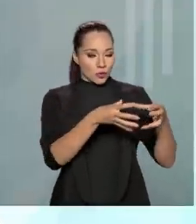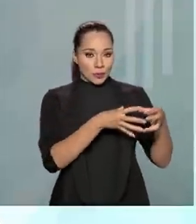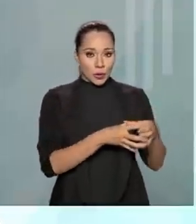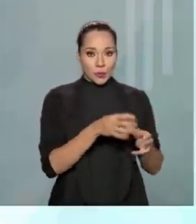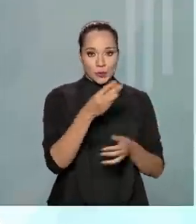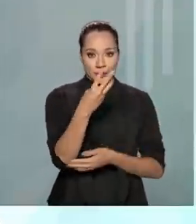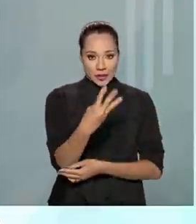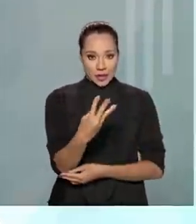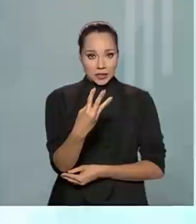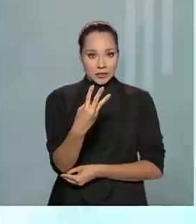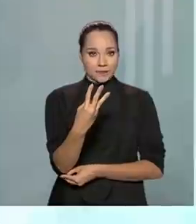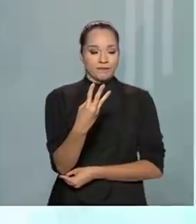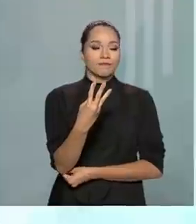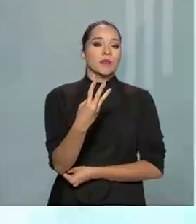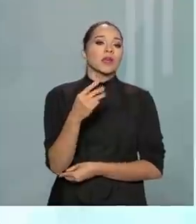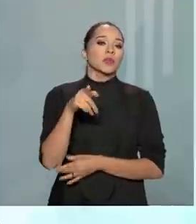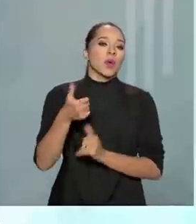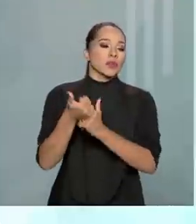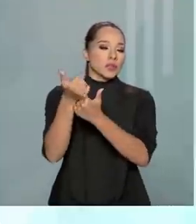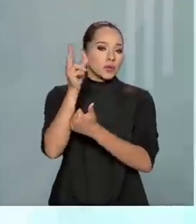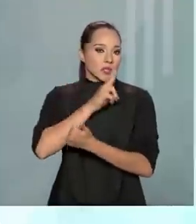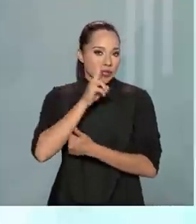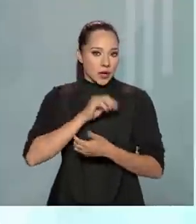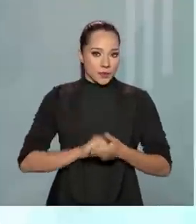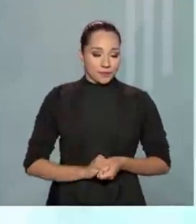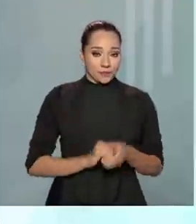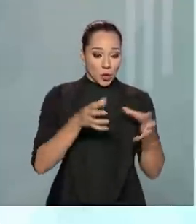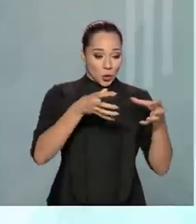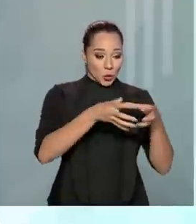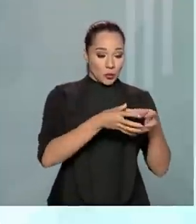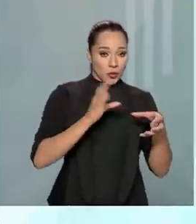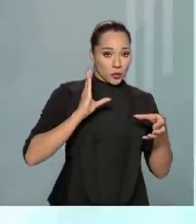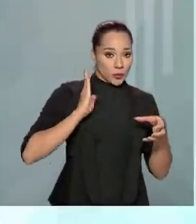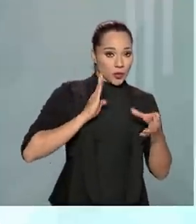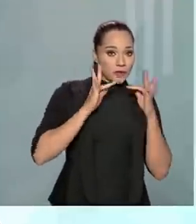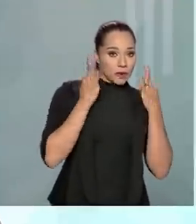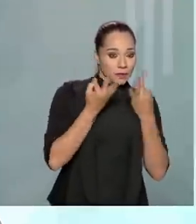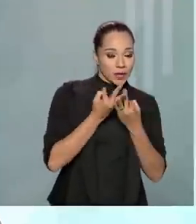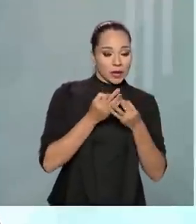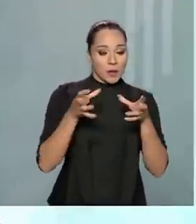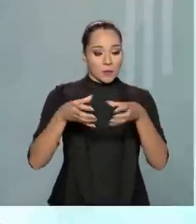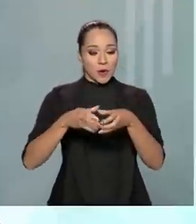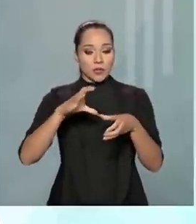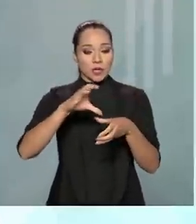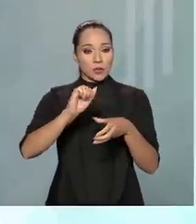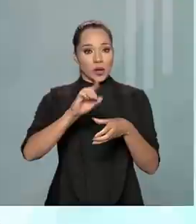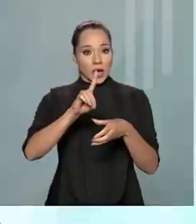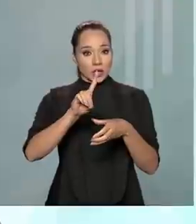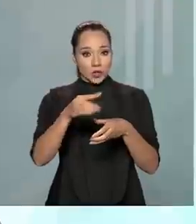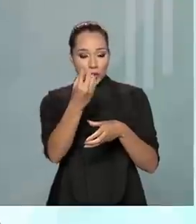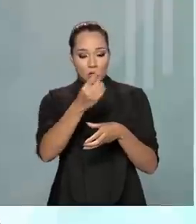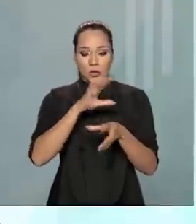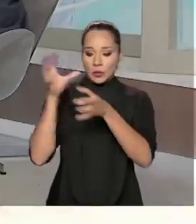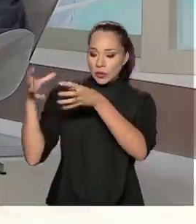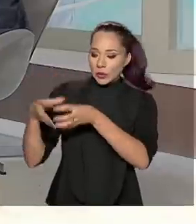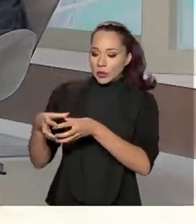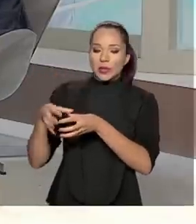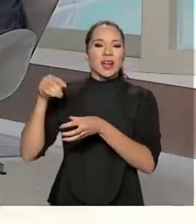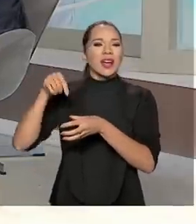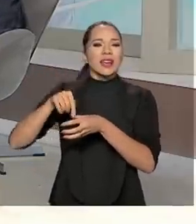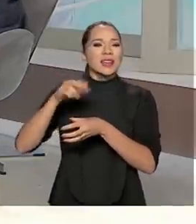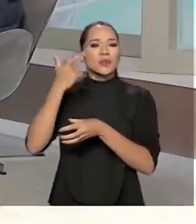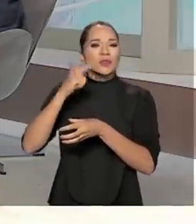basicamente, do auxílio emergencial. O grupo do Bolsa Família, o grupo do Cade Único e aqueles invisíveis, que